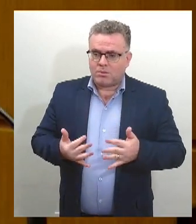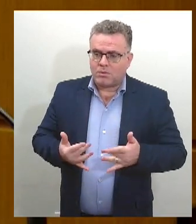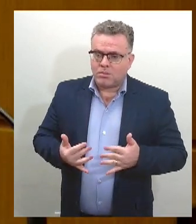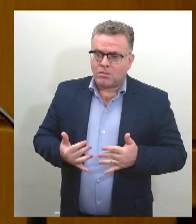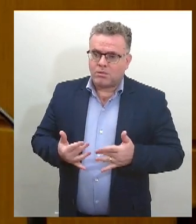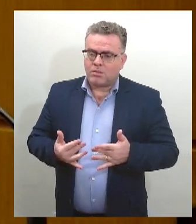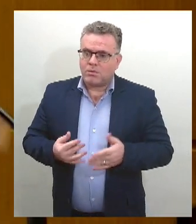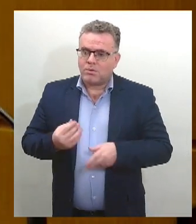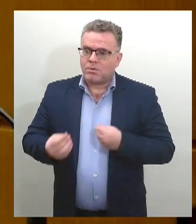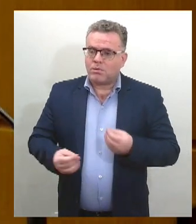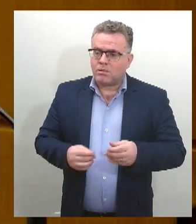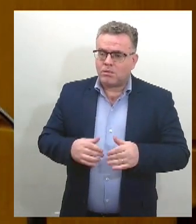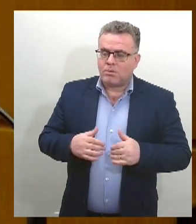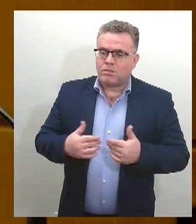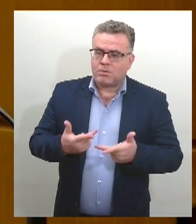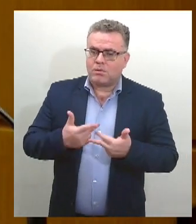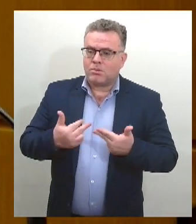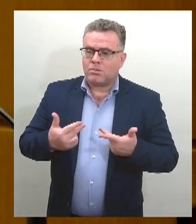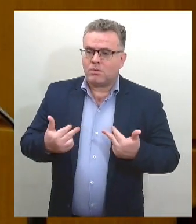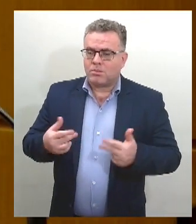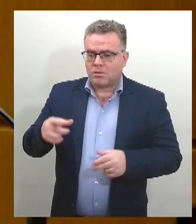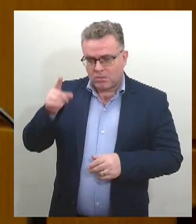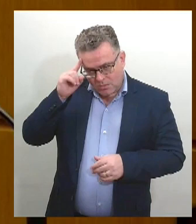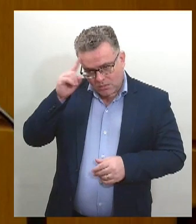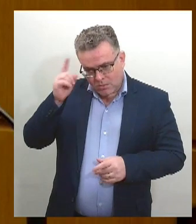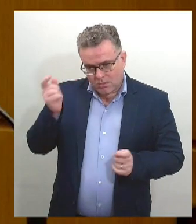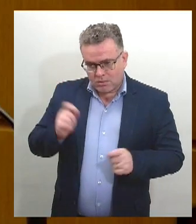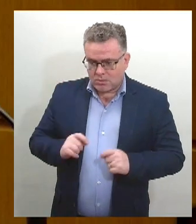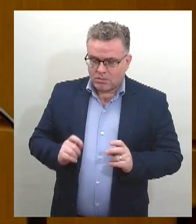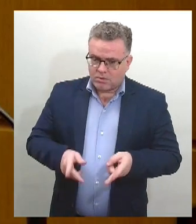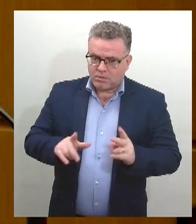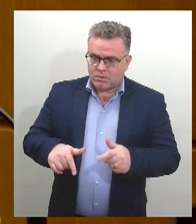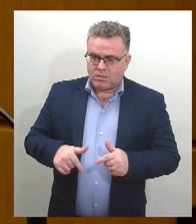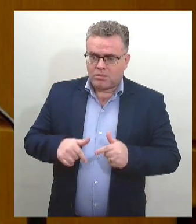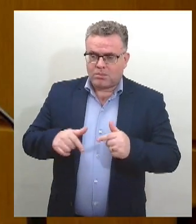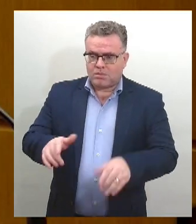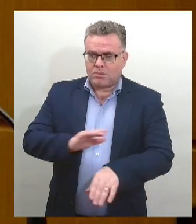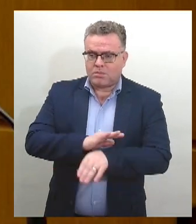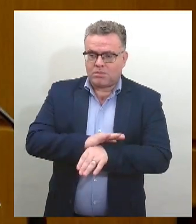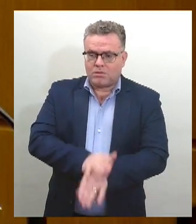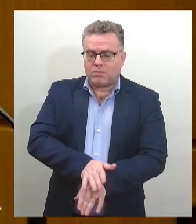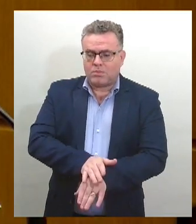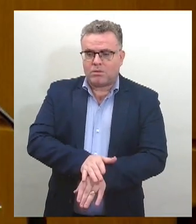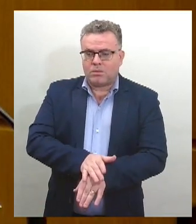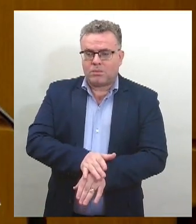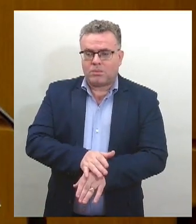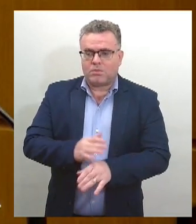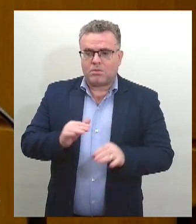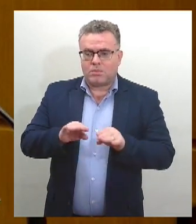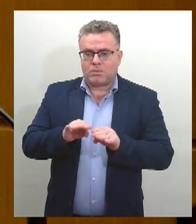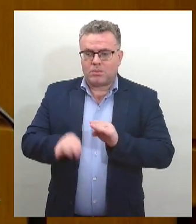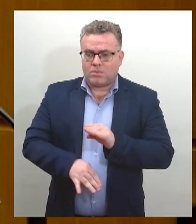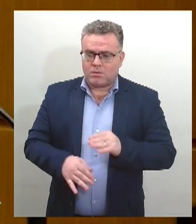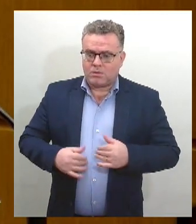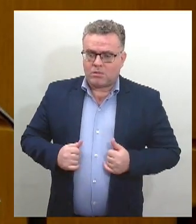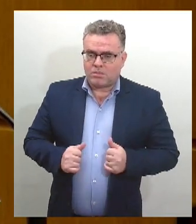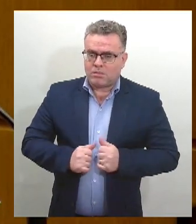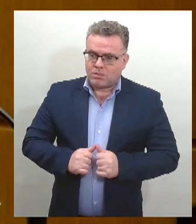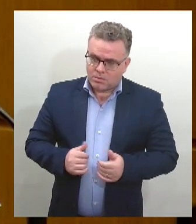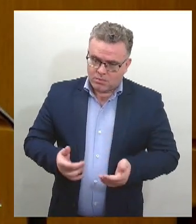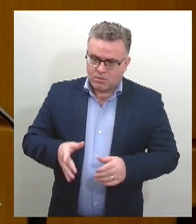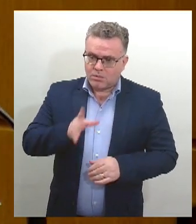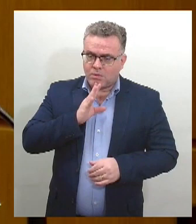vividas diariamente no combate ao racismo e à desigualdade social. Reconhecer essa data